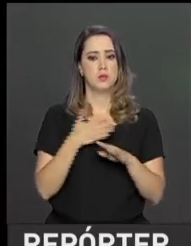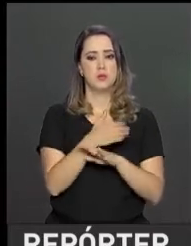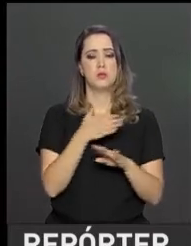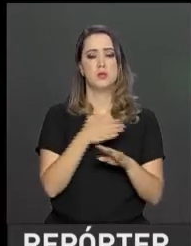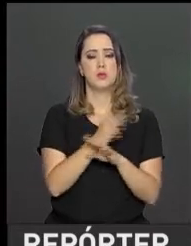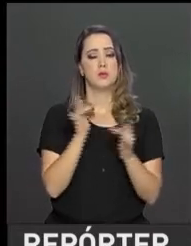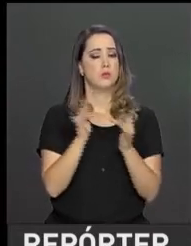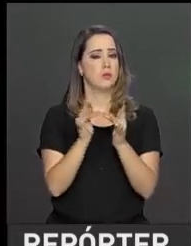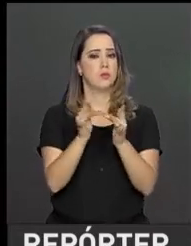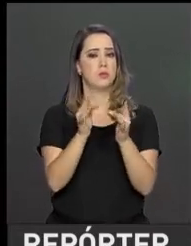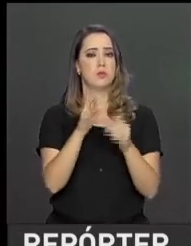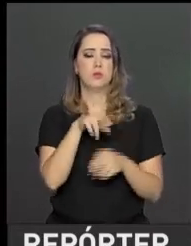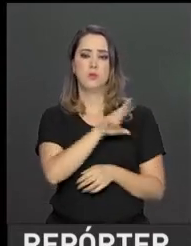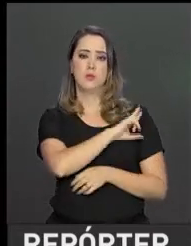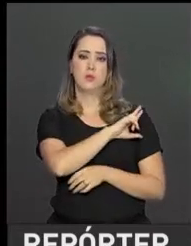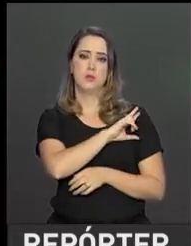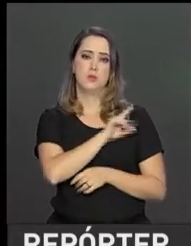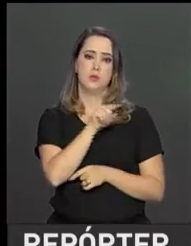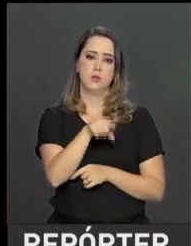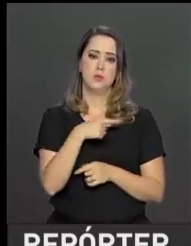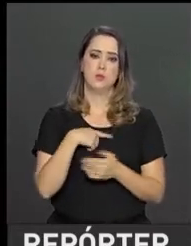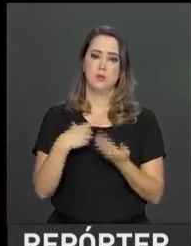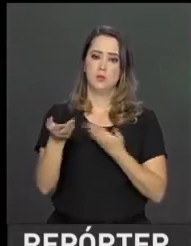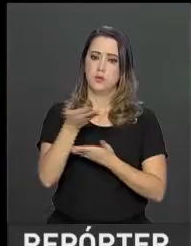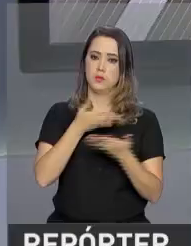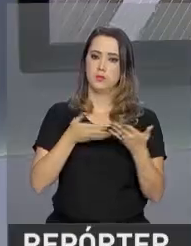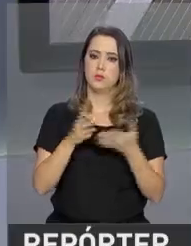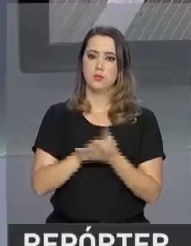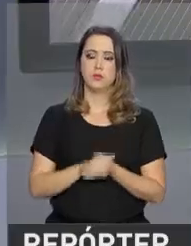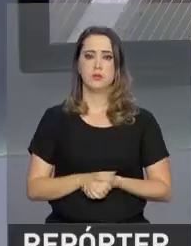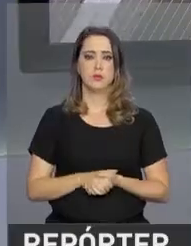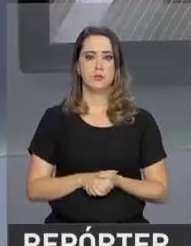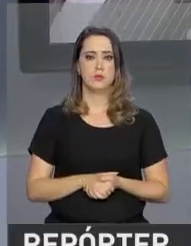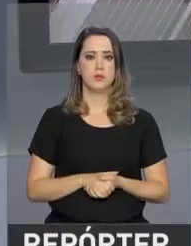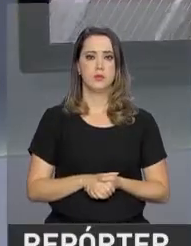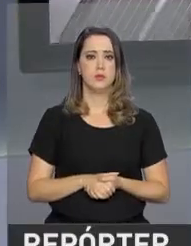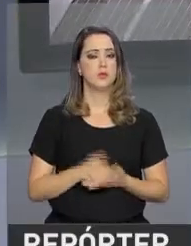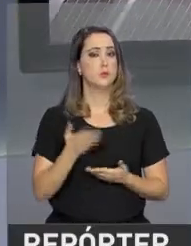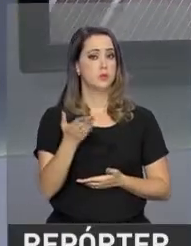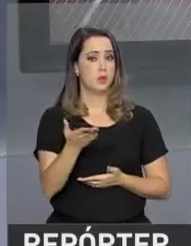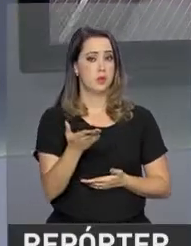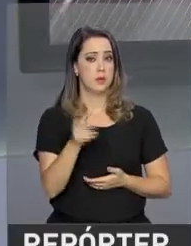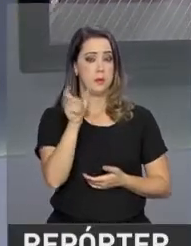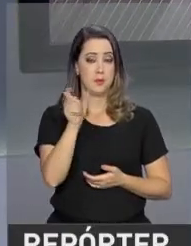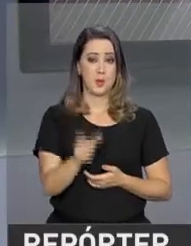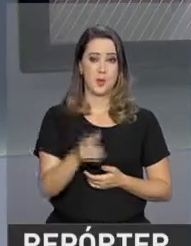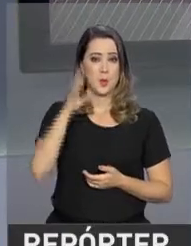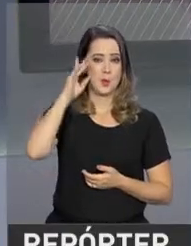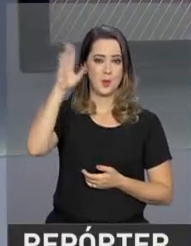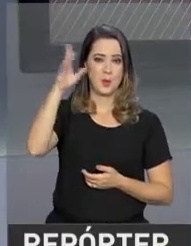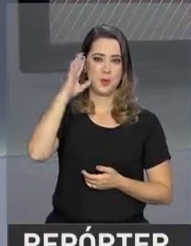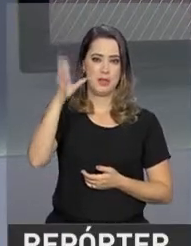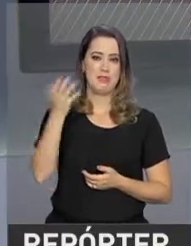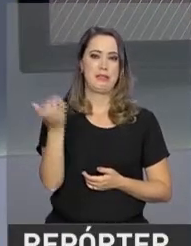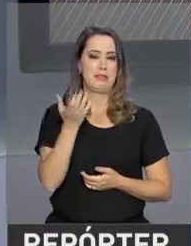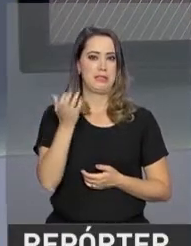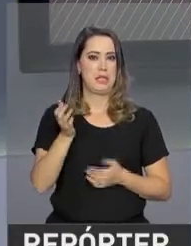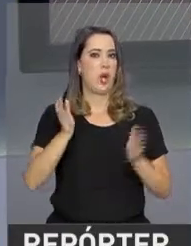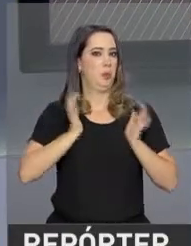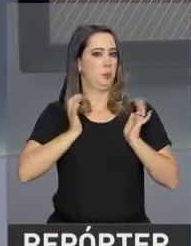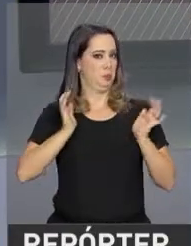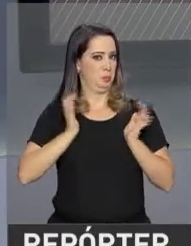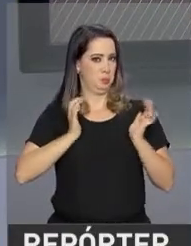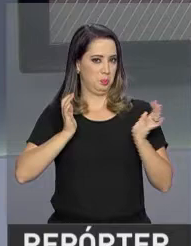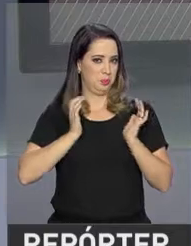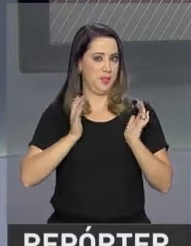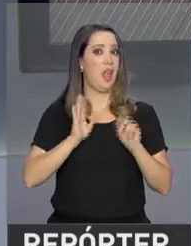em contato com o órgão responsável e negociar. E se você é daquelas pessoas que tem o sonho de ficar rico,